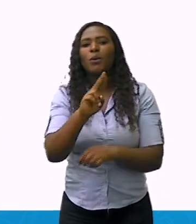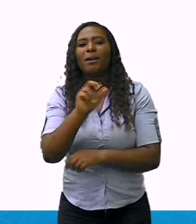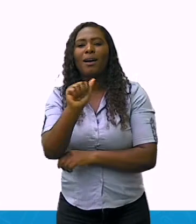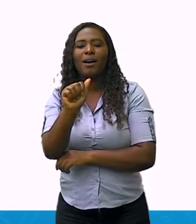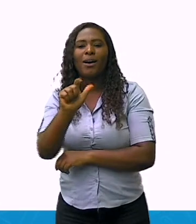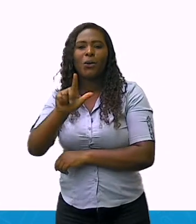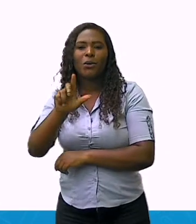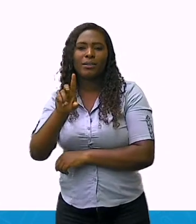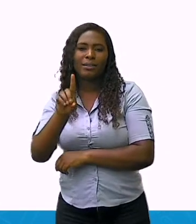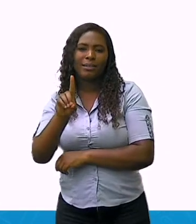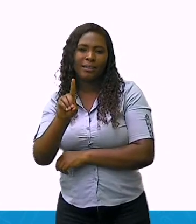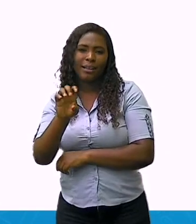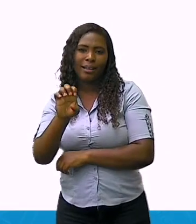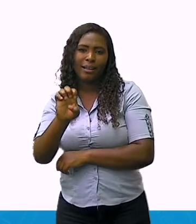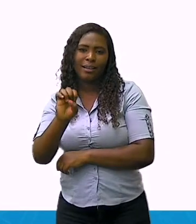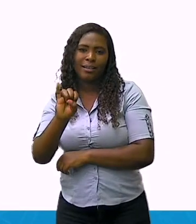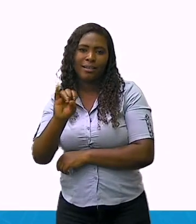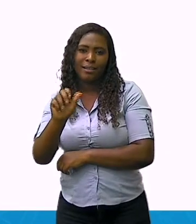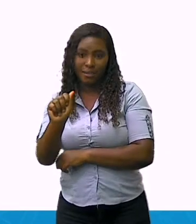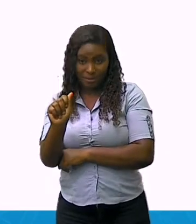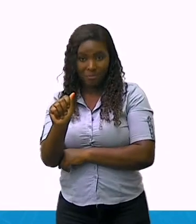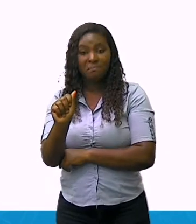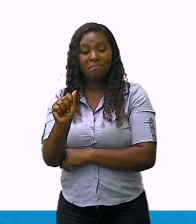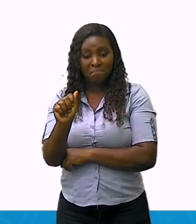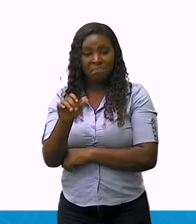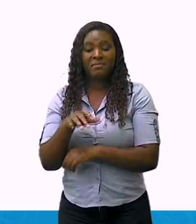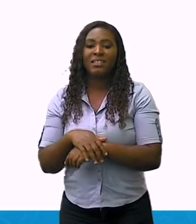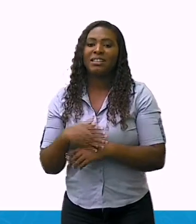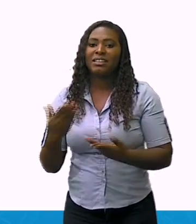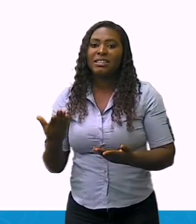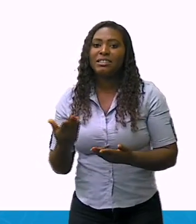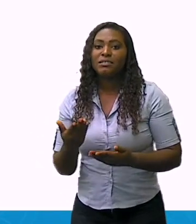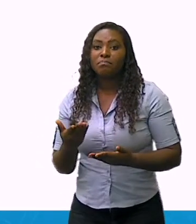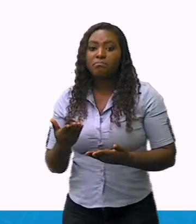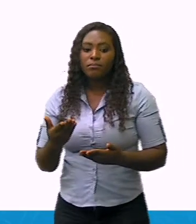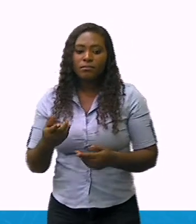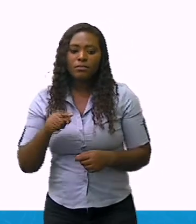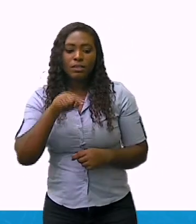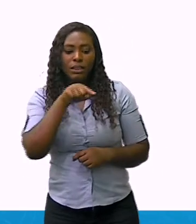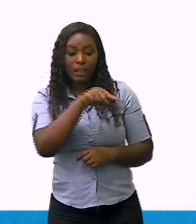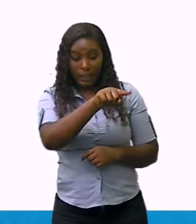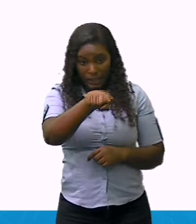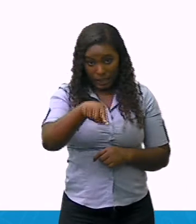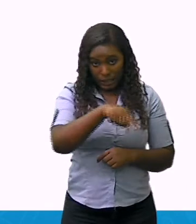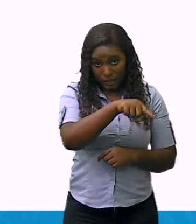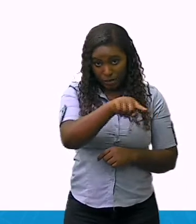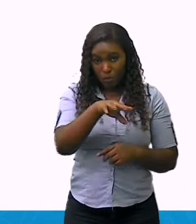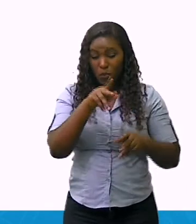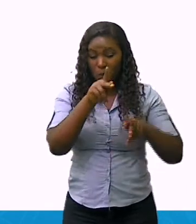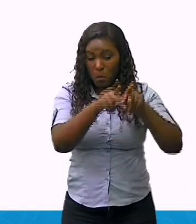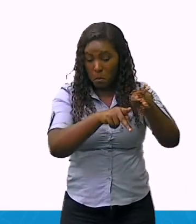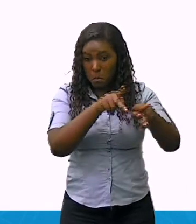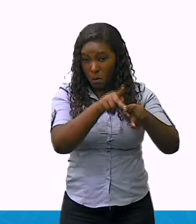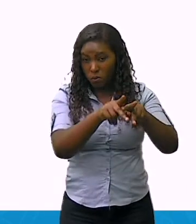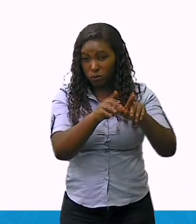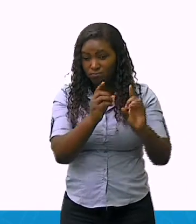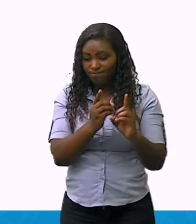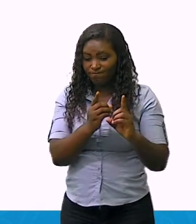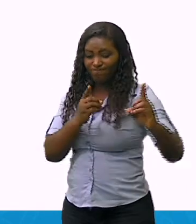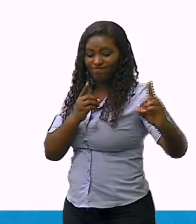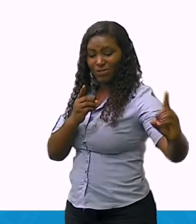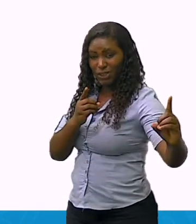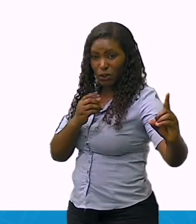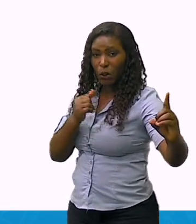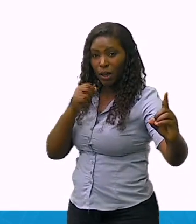também, às vezes, ao comércio. Cabe, ainda, dizer que este isolamento garantiu